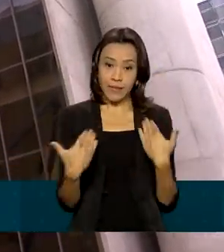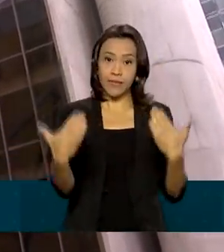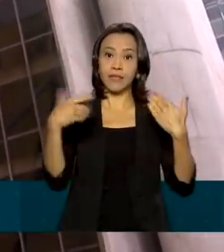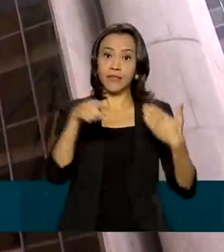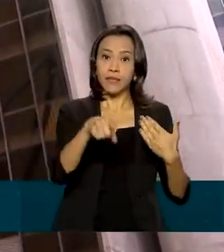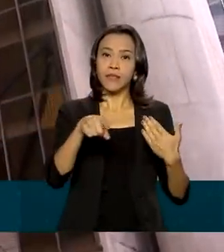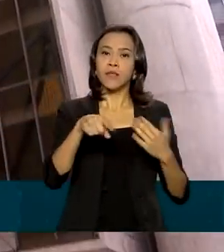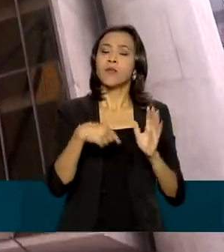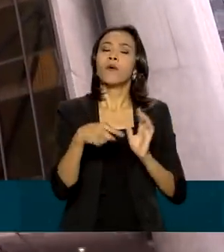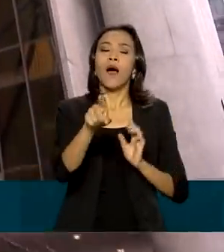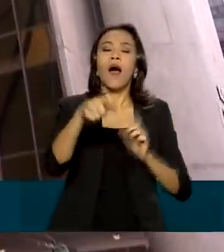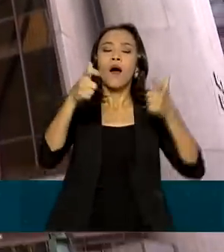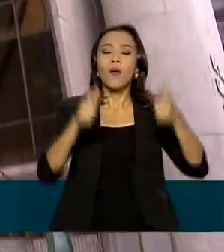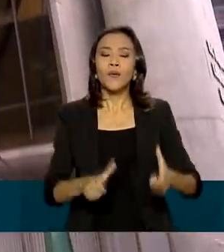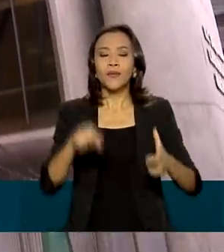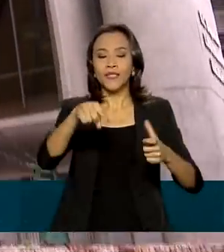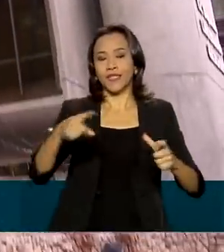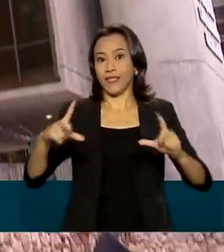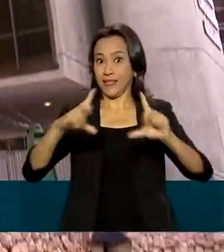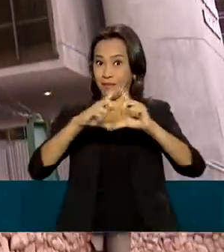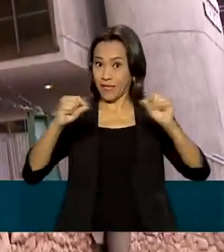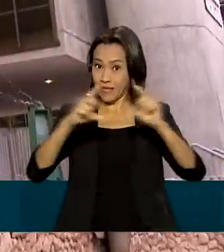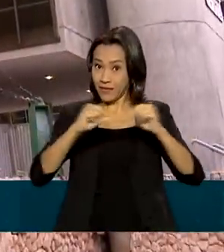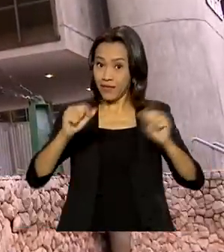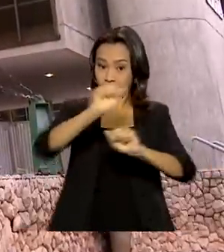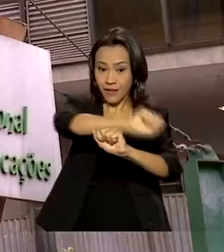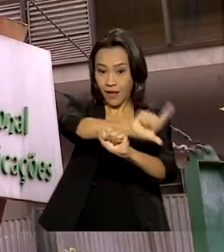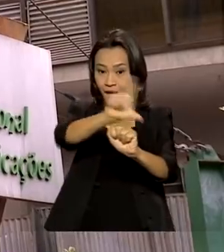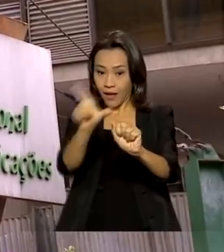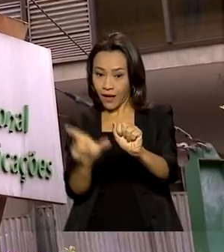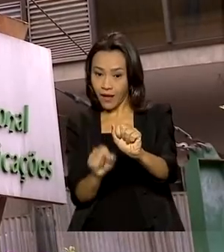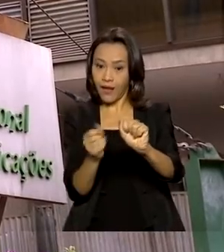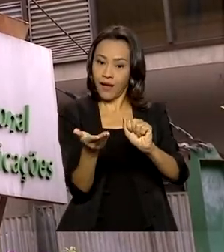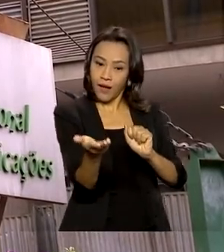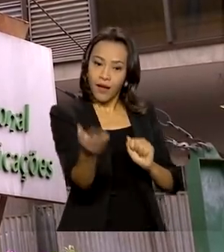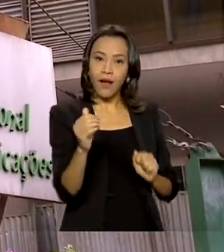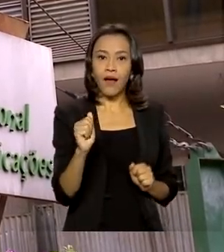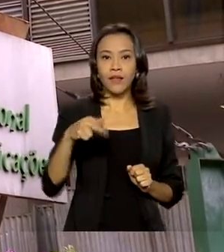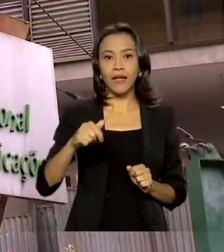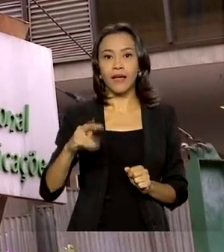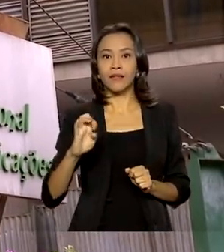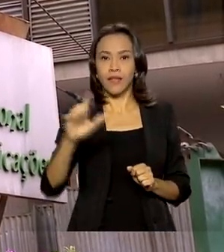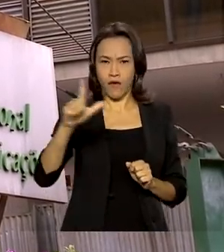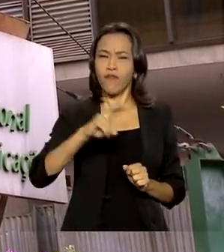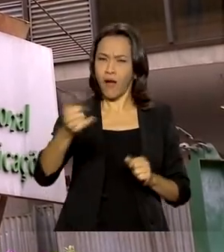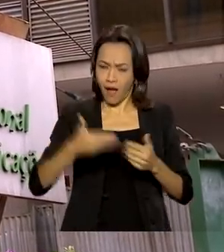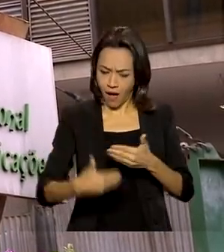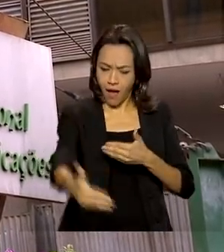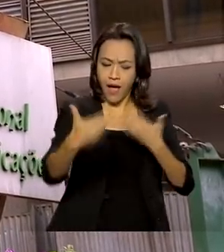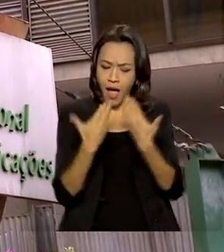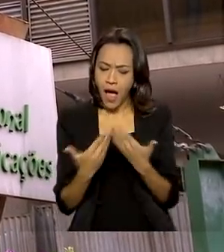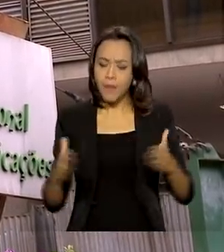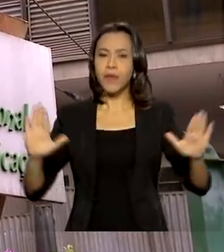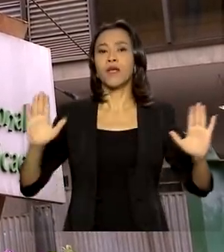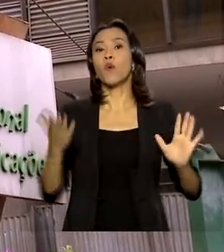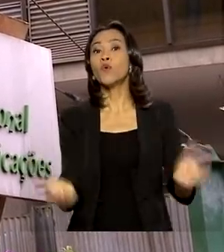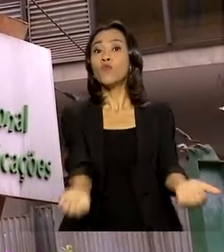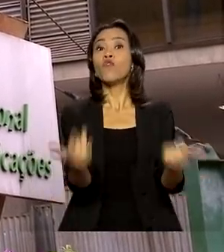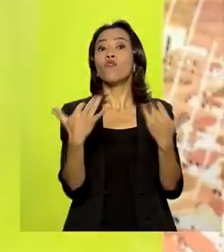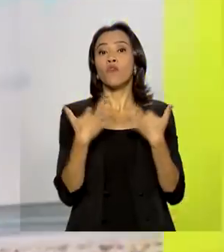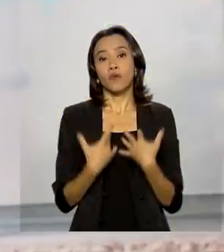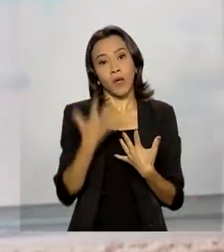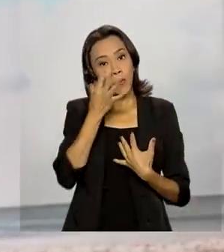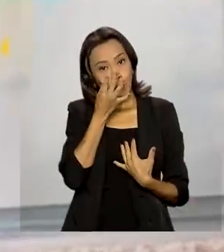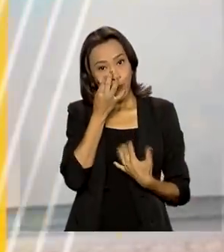prédio da Anatel, em Brasília, e será aberta ao público assim que a agência voltar ao trabalho presencial.